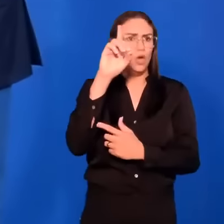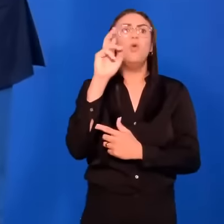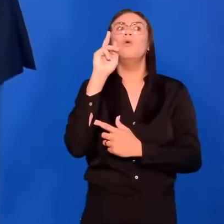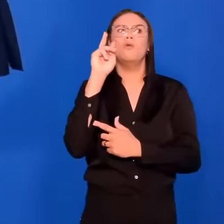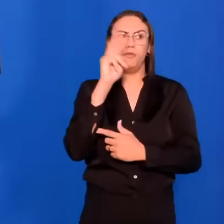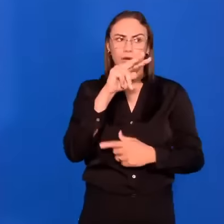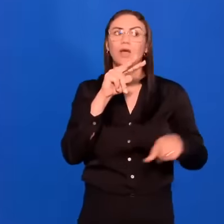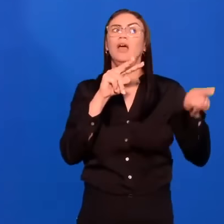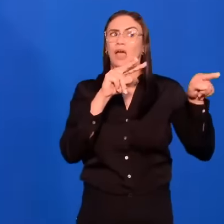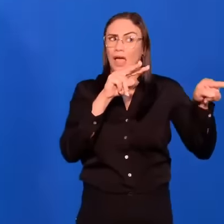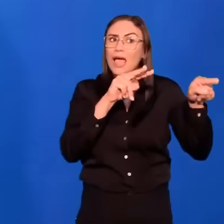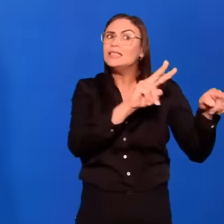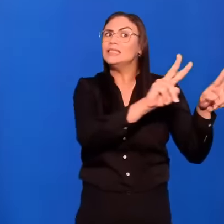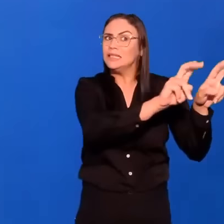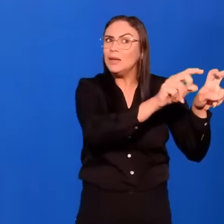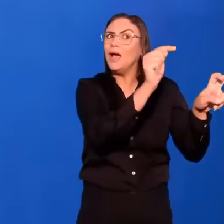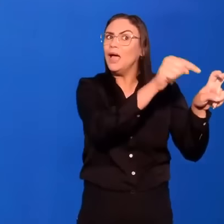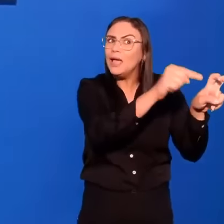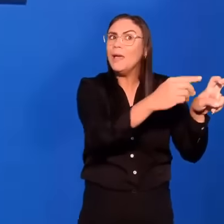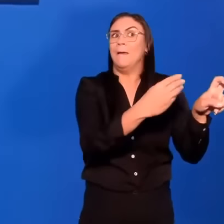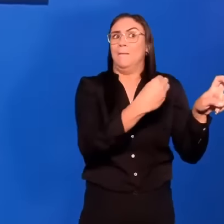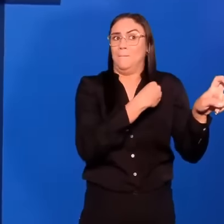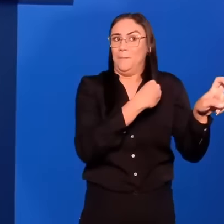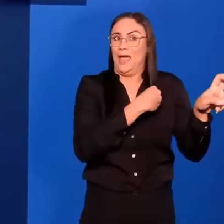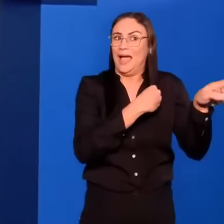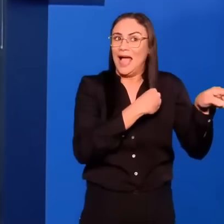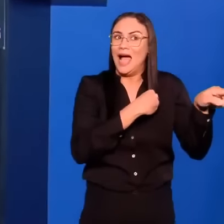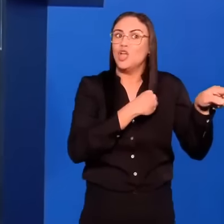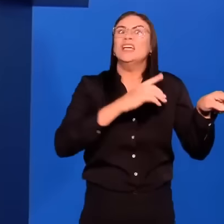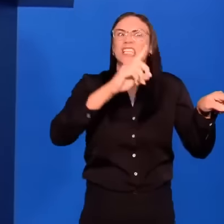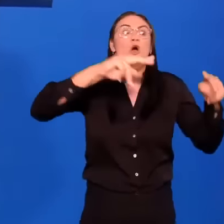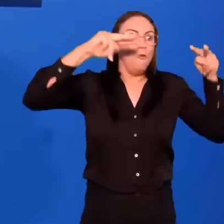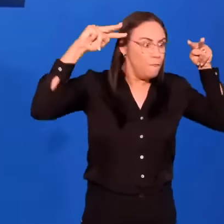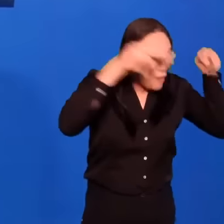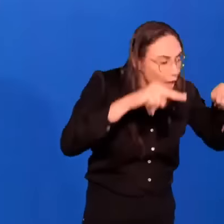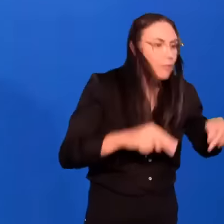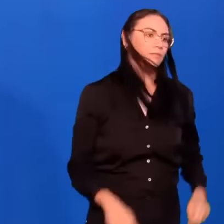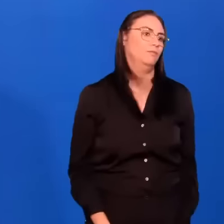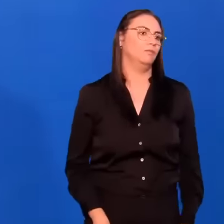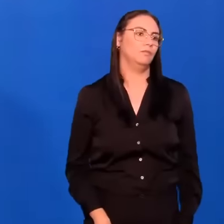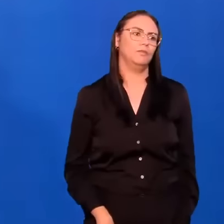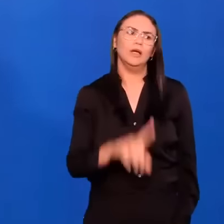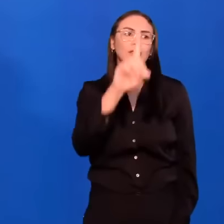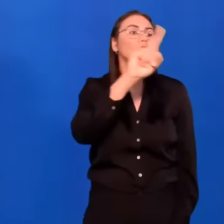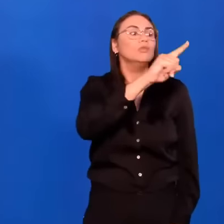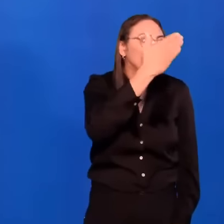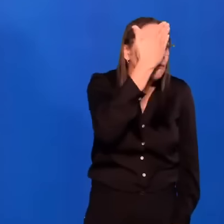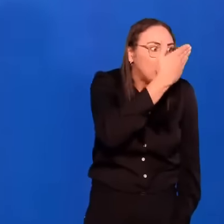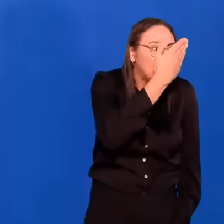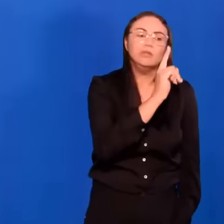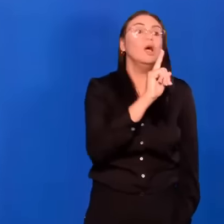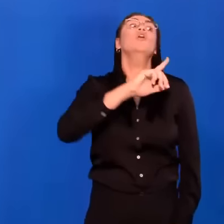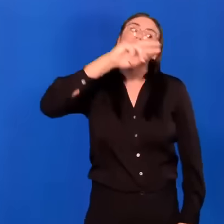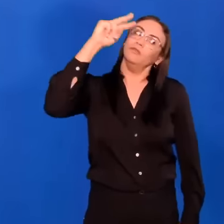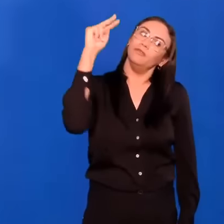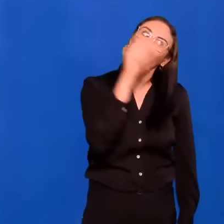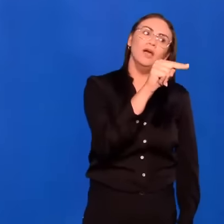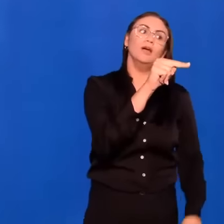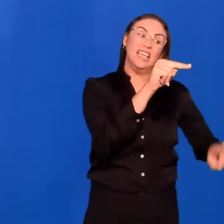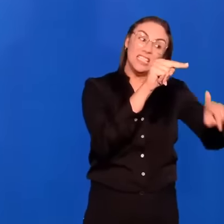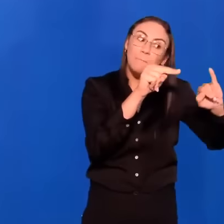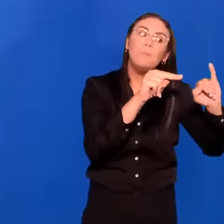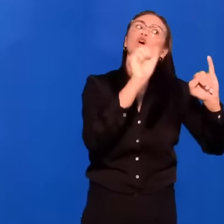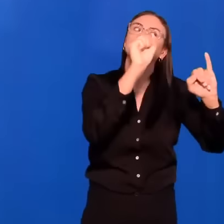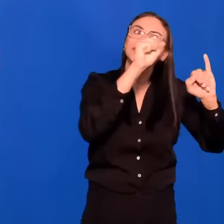pecado. Mostra que Deus não faz vista grossa. Não acha esse pecado de pouca importância. E coloca na